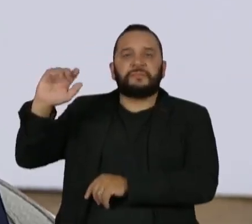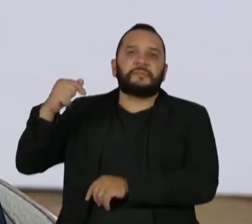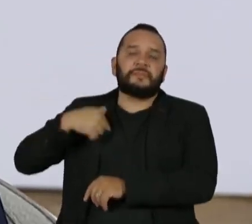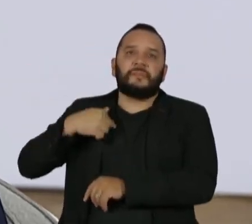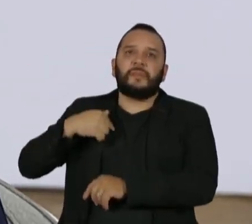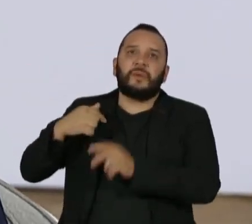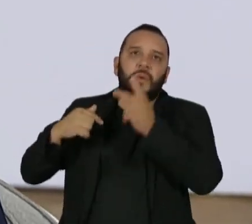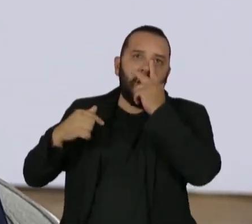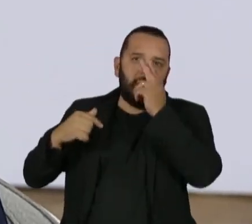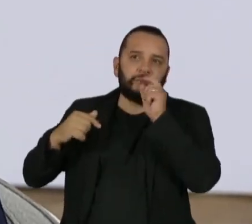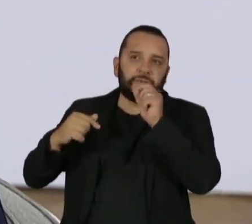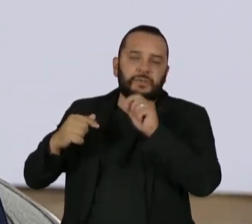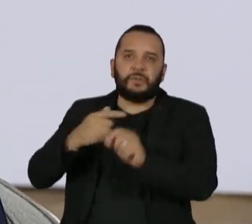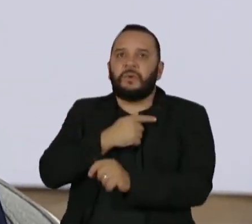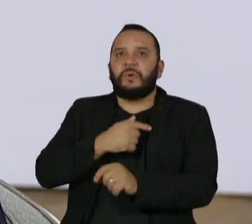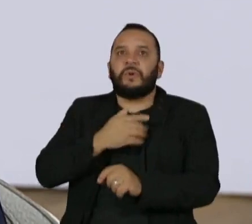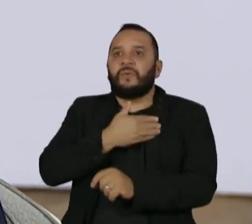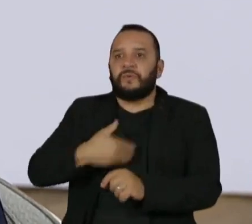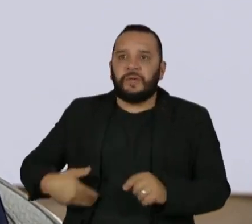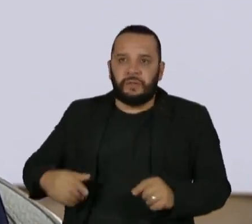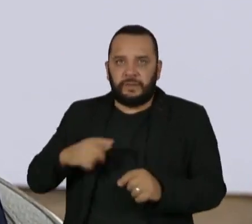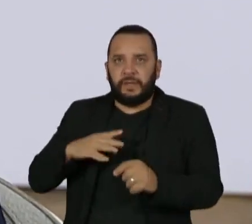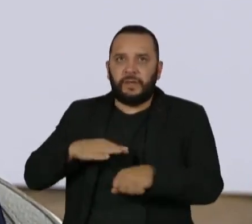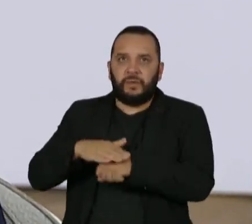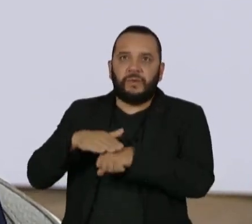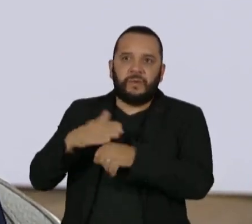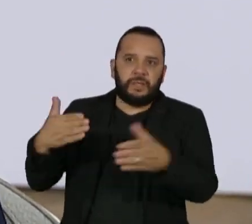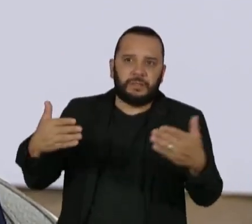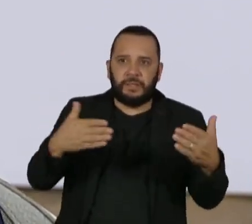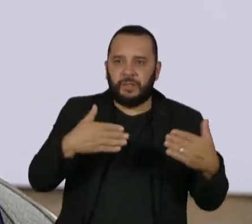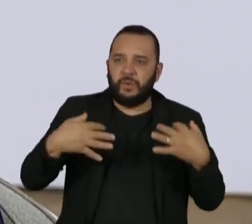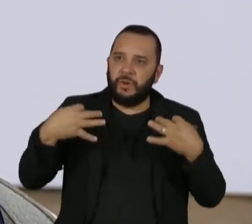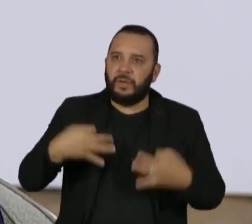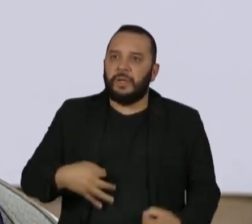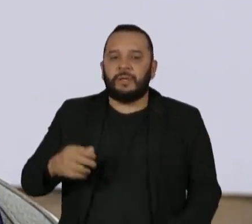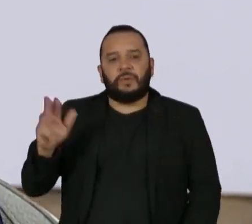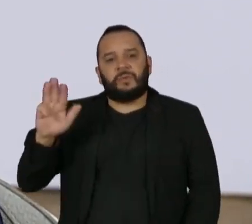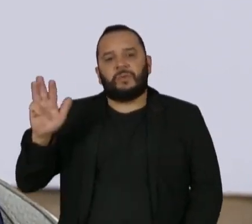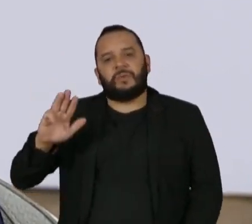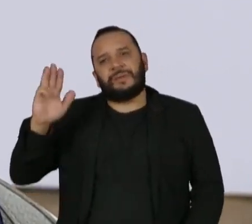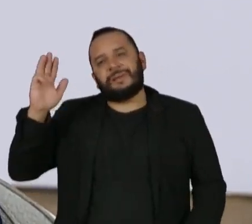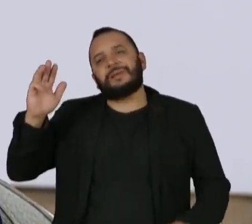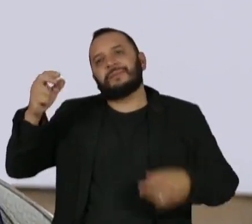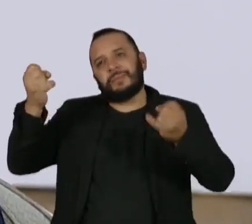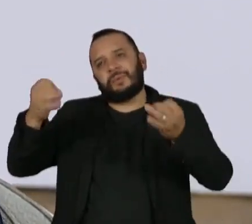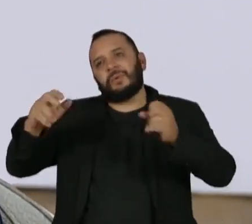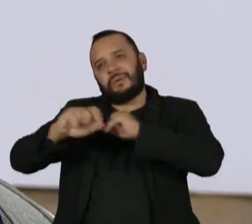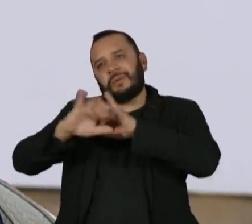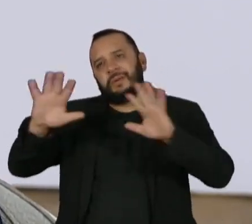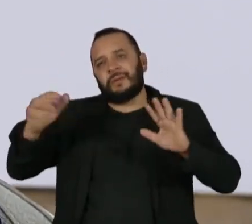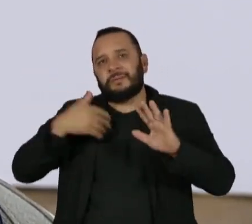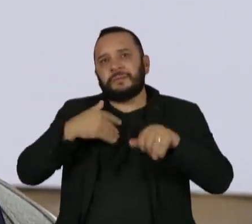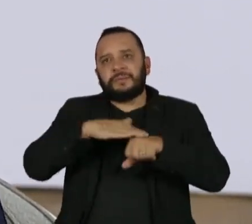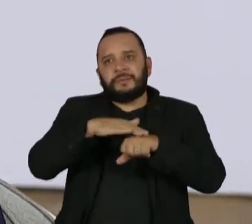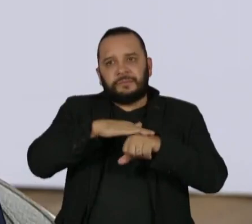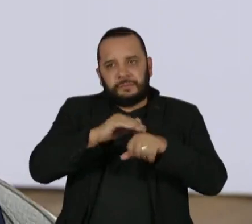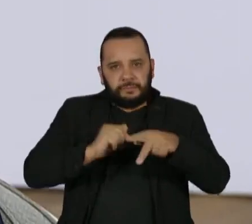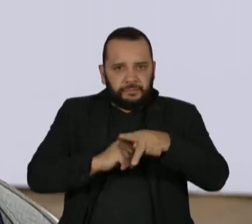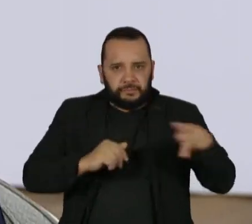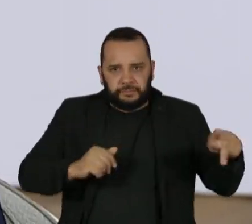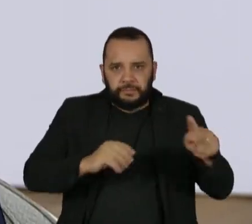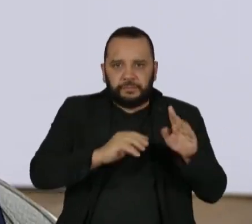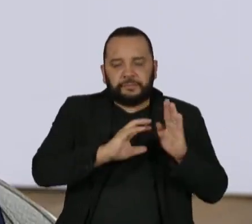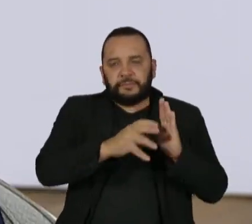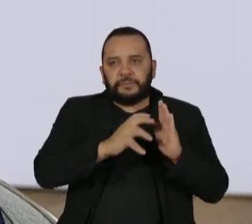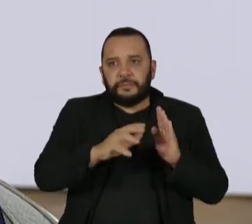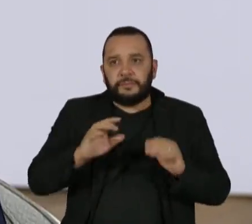acho que o governo está dialogando de maneira correta. O presidente foi muito claro, ele está falando com os presidentes dos partidos. Cada